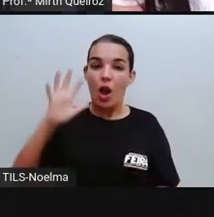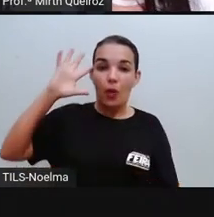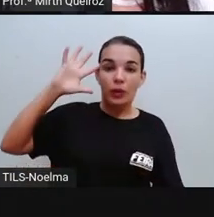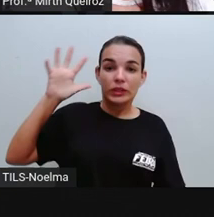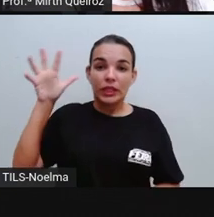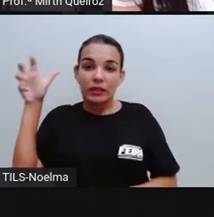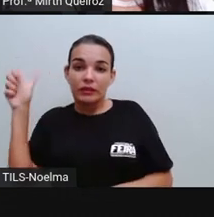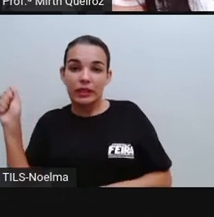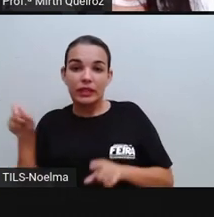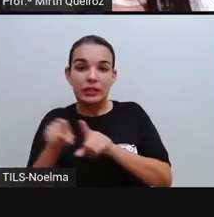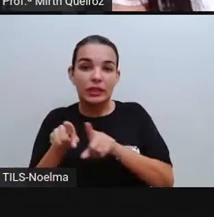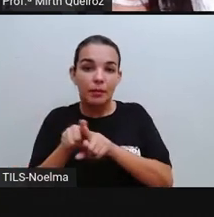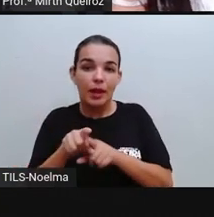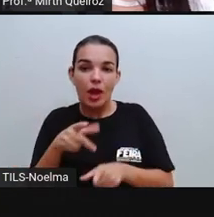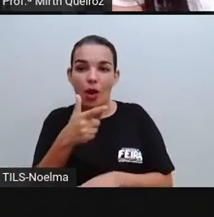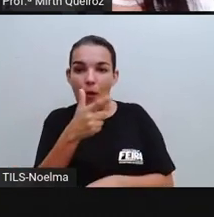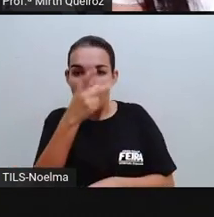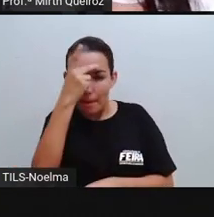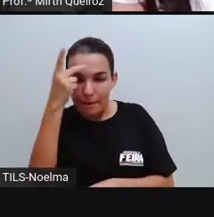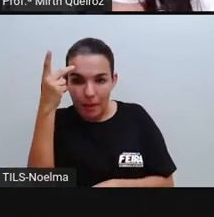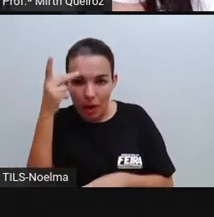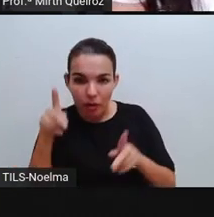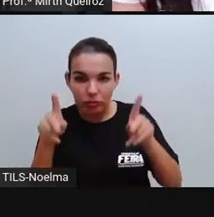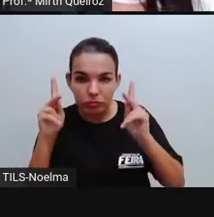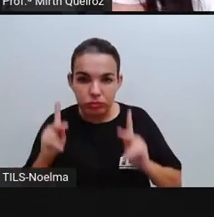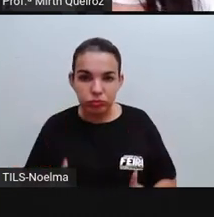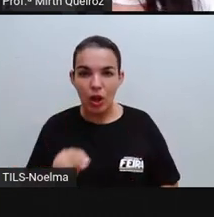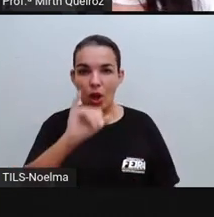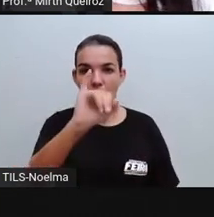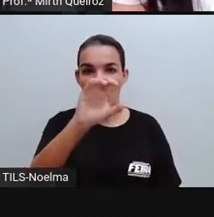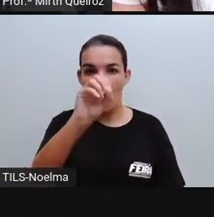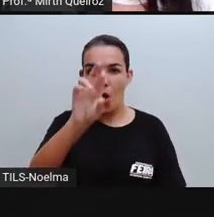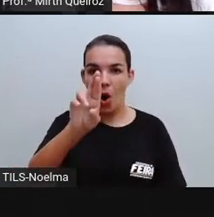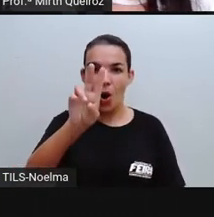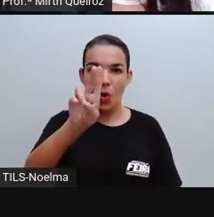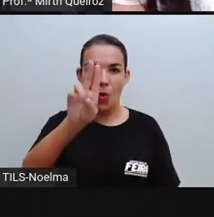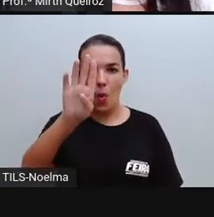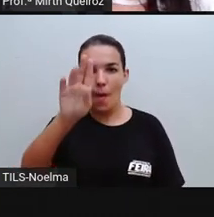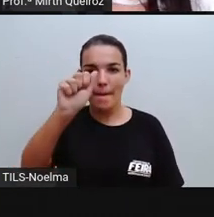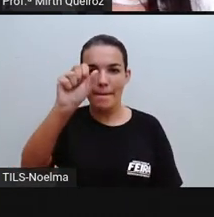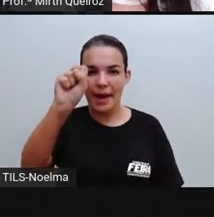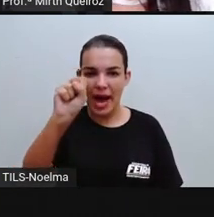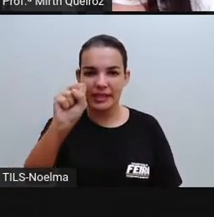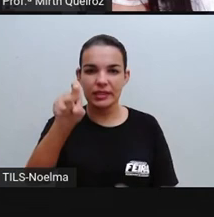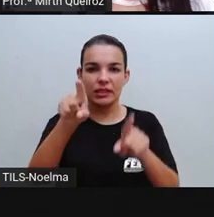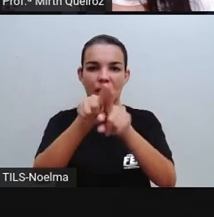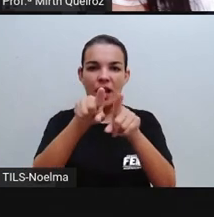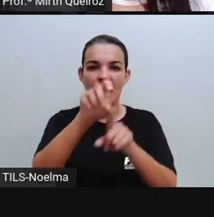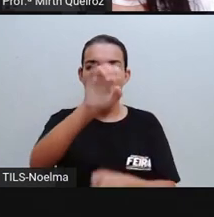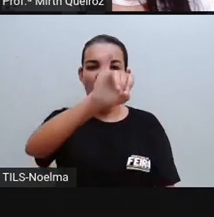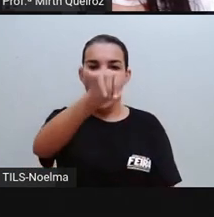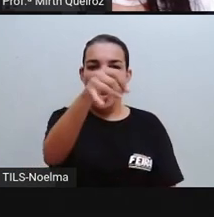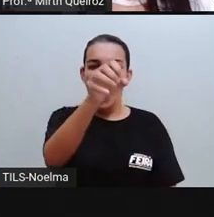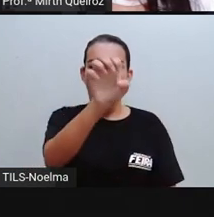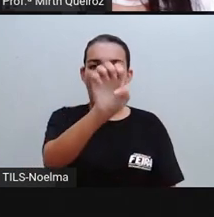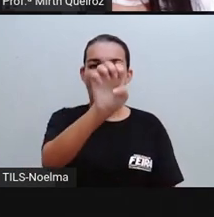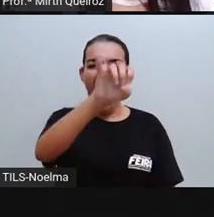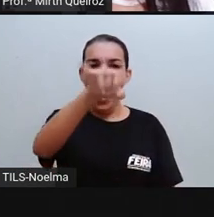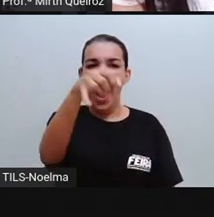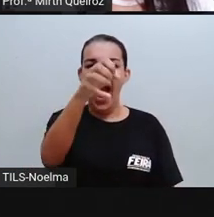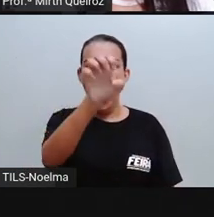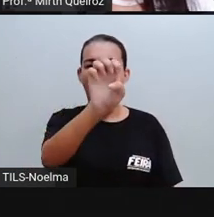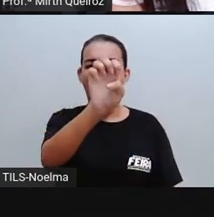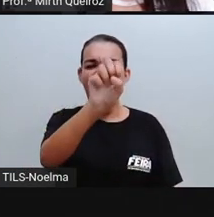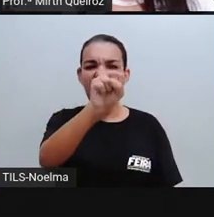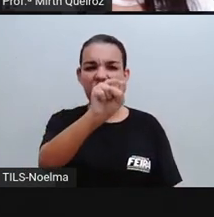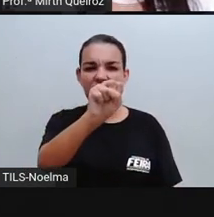os povos de Yorubás e Jejes, trouxeram a religião e seus orixás, que foram misturados